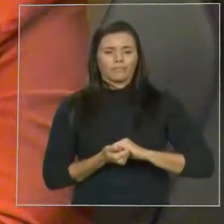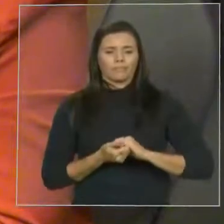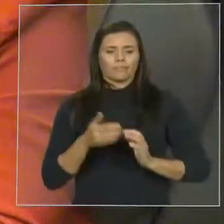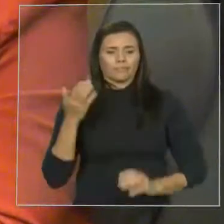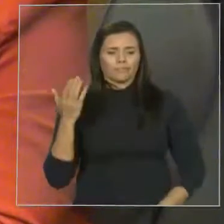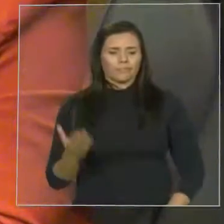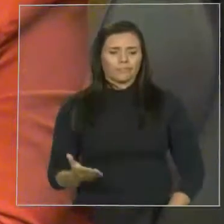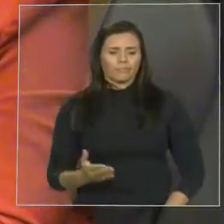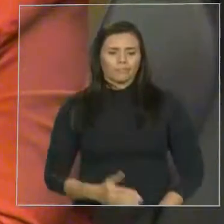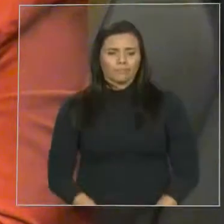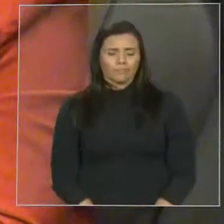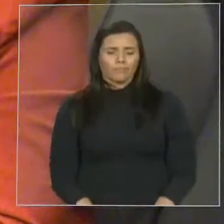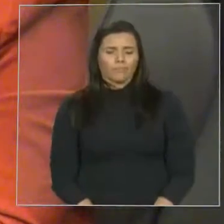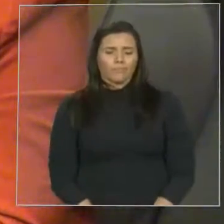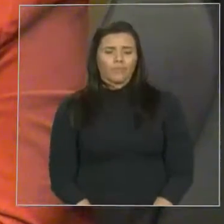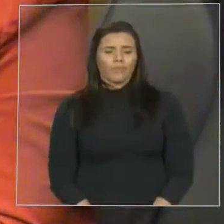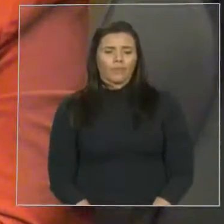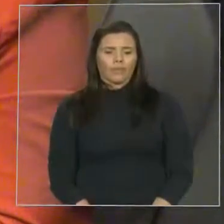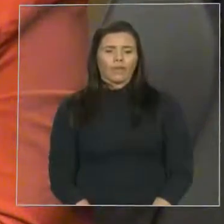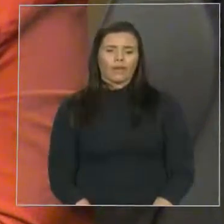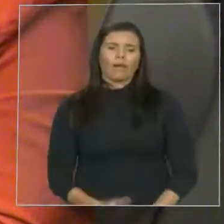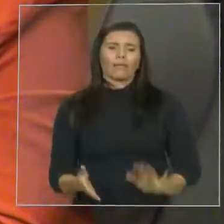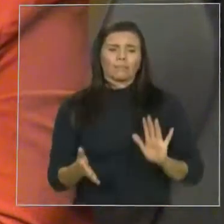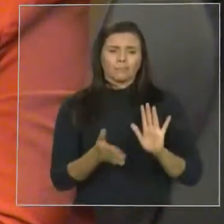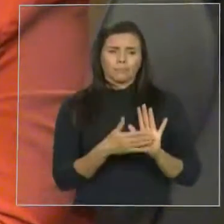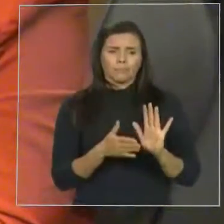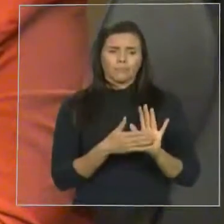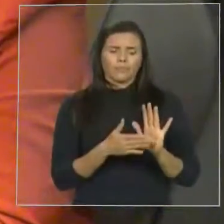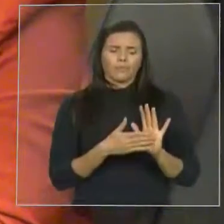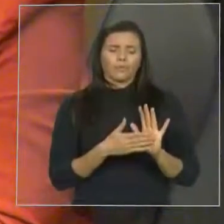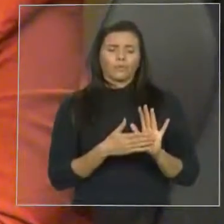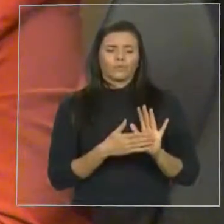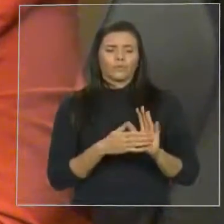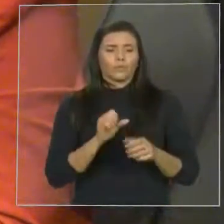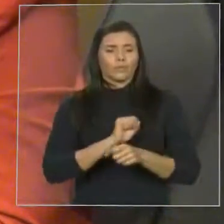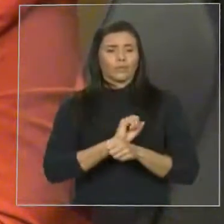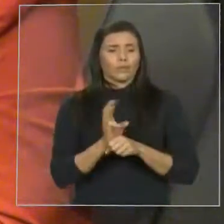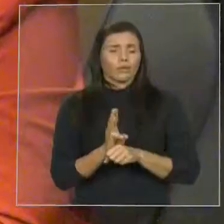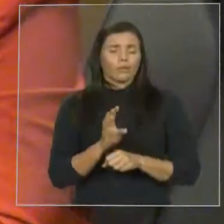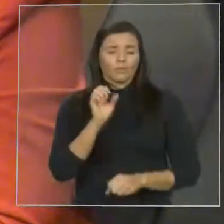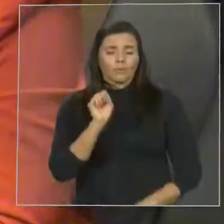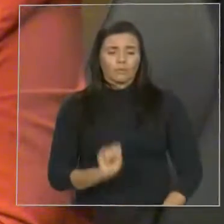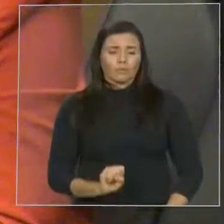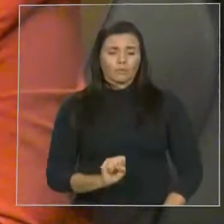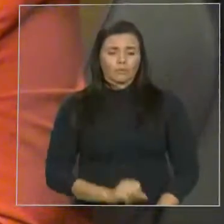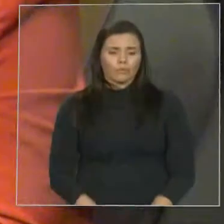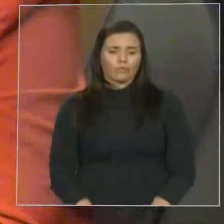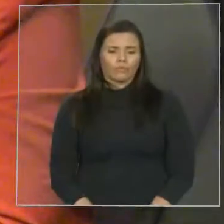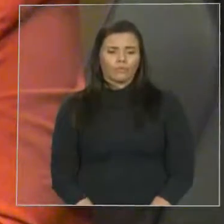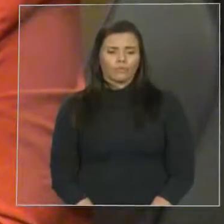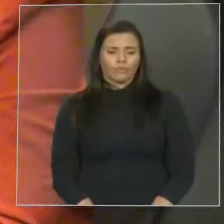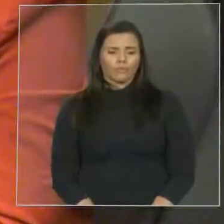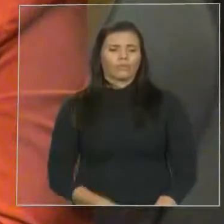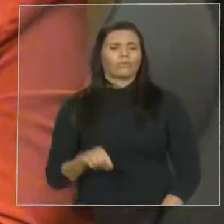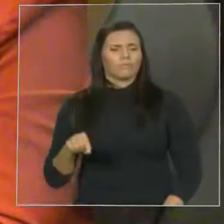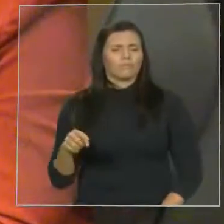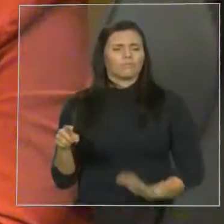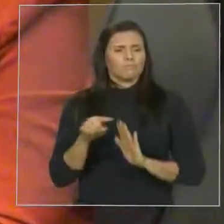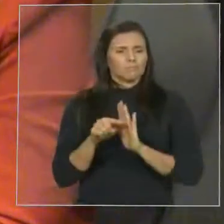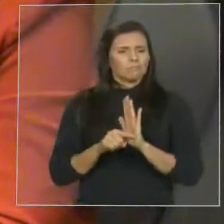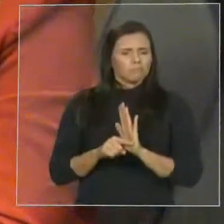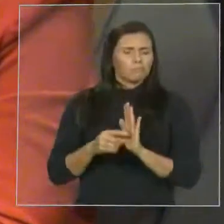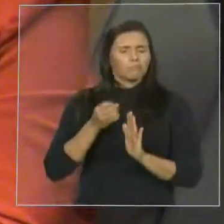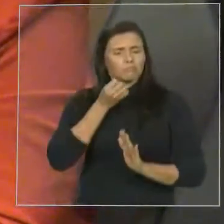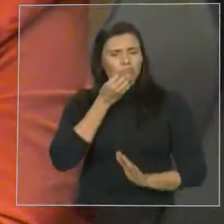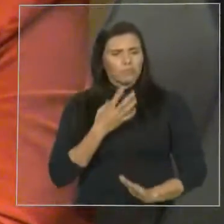as propostas da UEMA Sul da nossa região. UEMA Sul, que é uma conquista muito grande do nosso governador Flávio Dino, para o